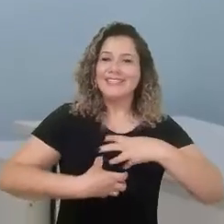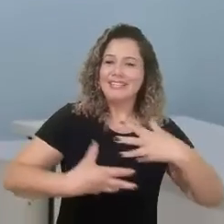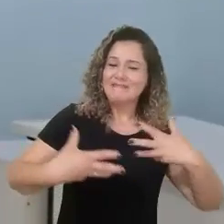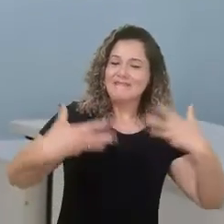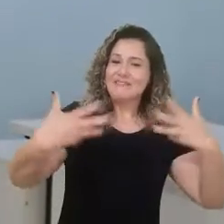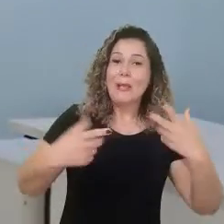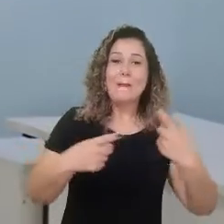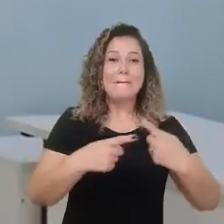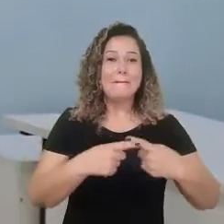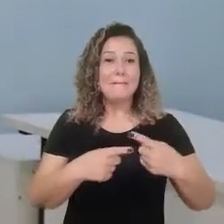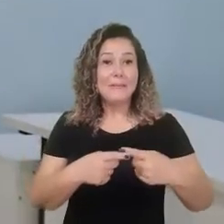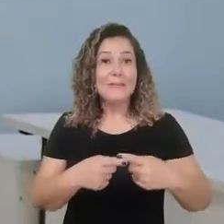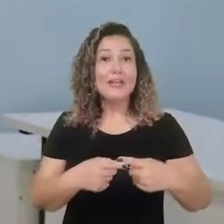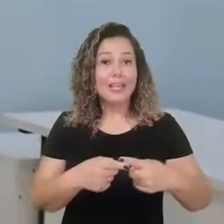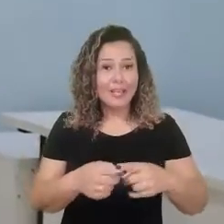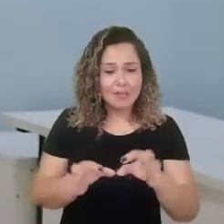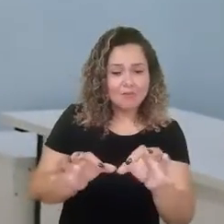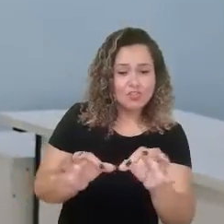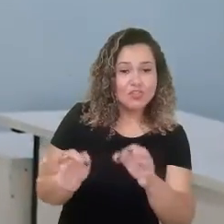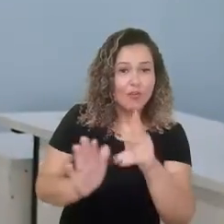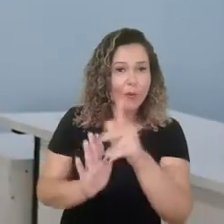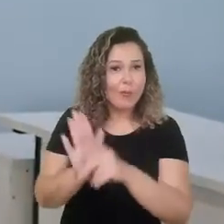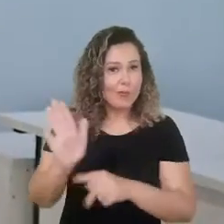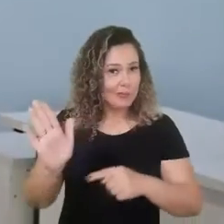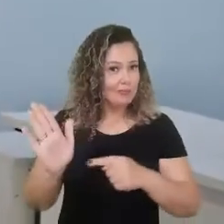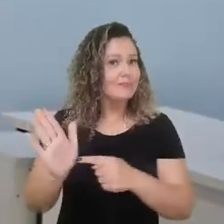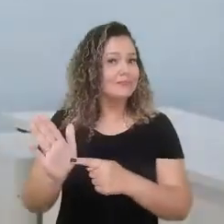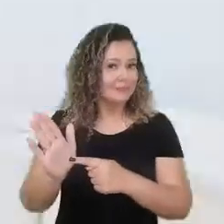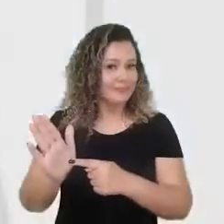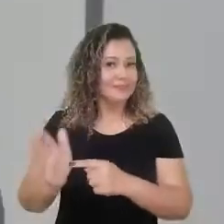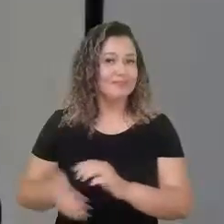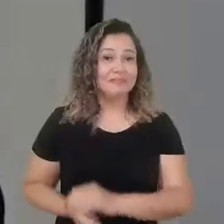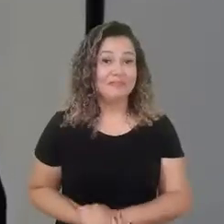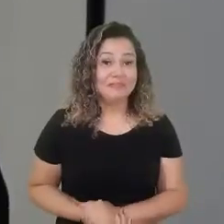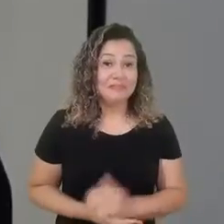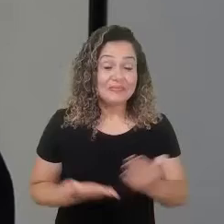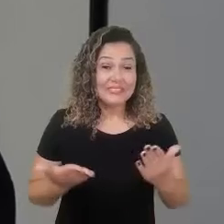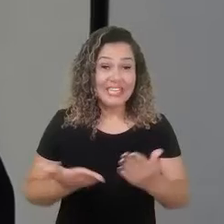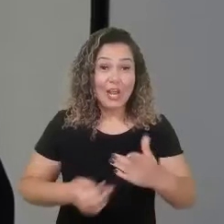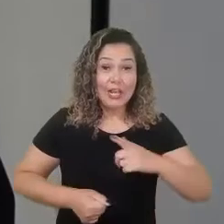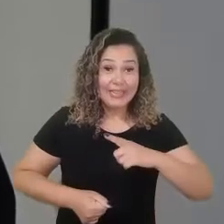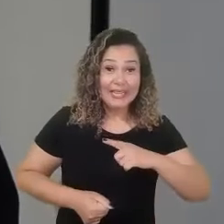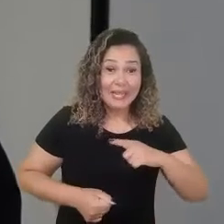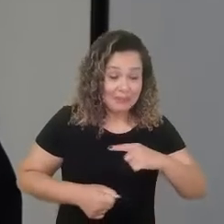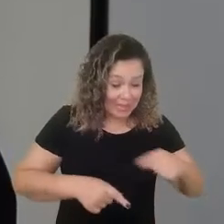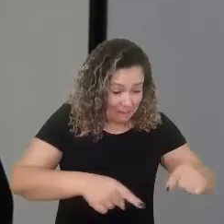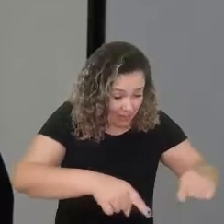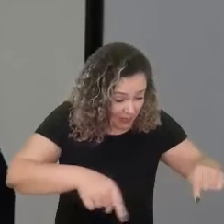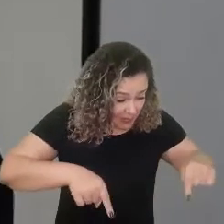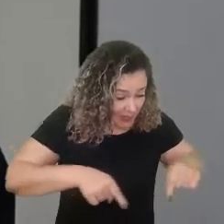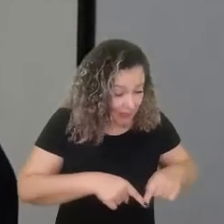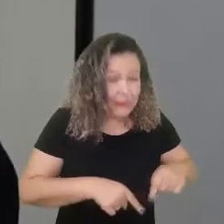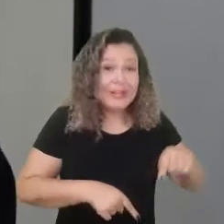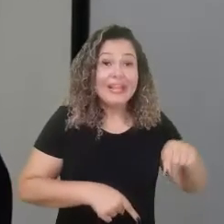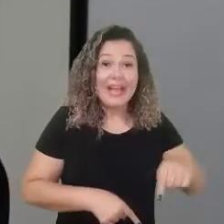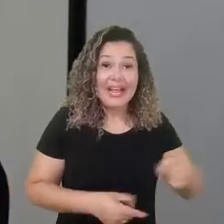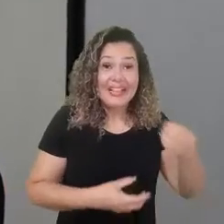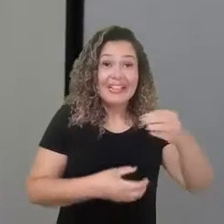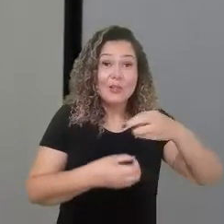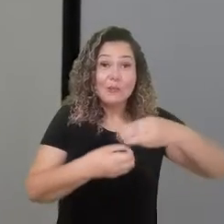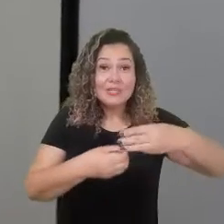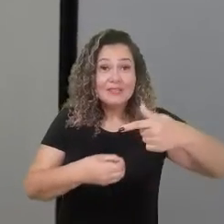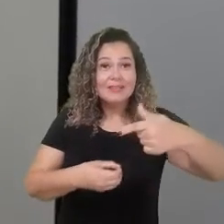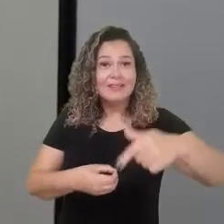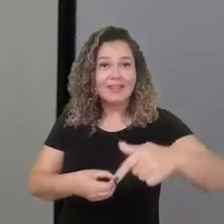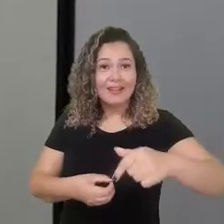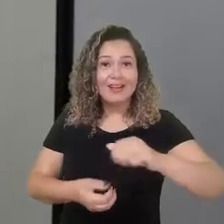que desenvolveu o projeto que agora é implantado em Sete Lagoas. A gente tem agora um espaço dentro do município de Sete